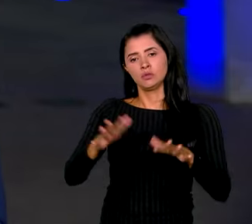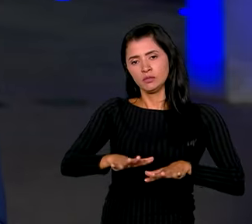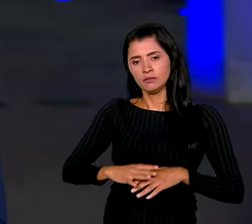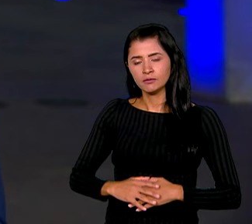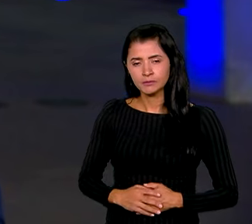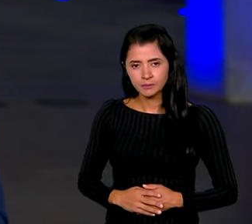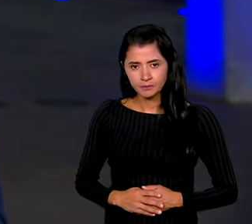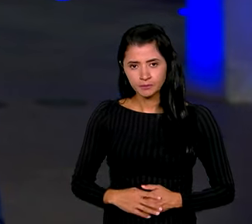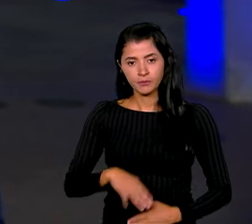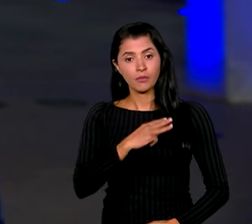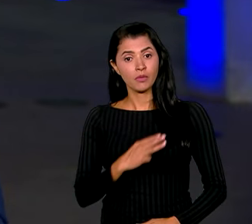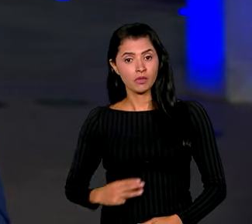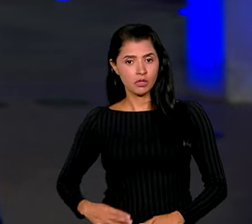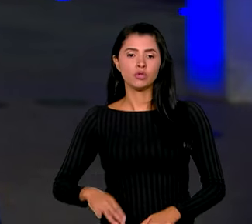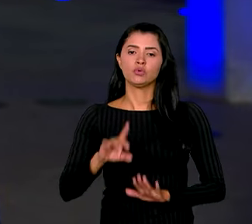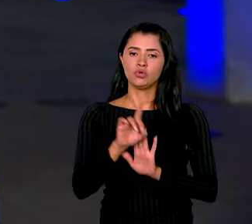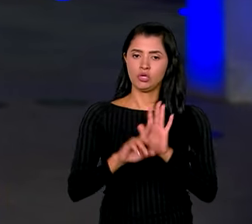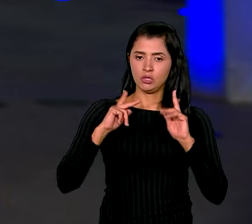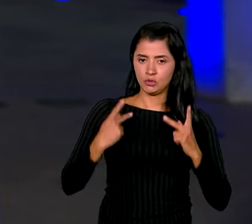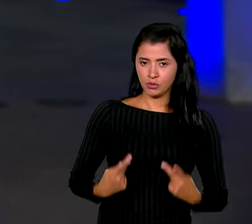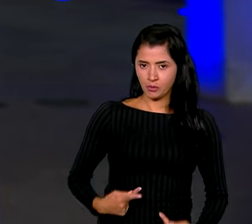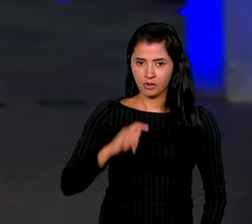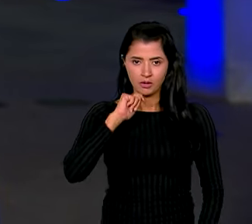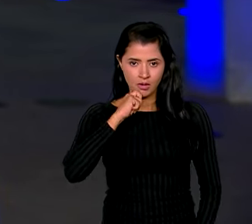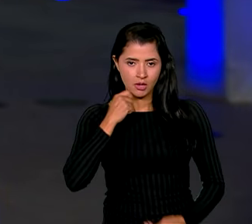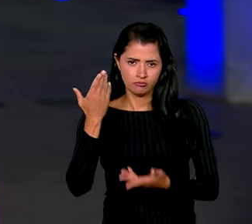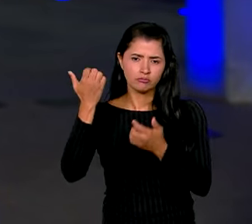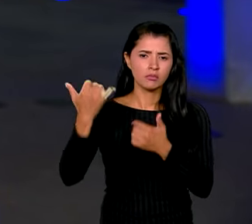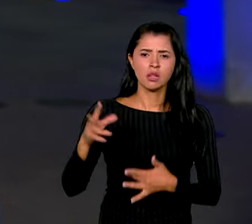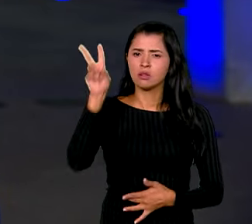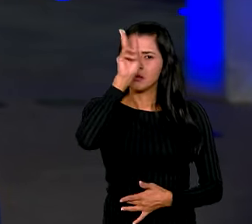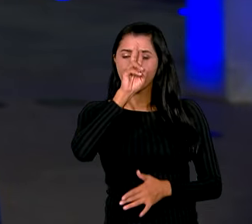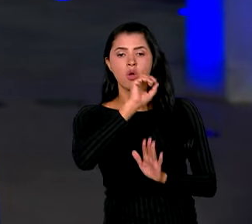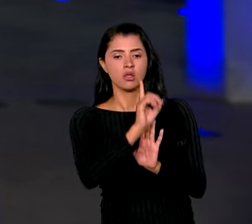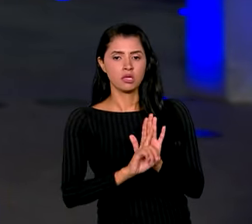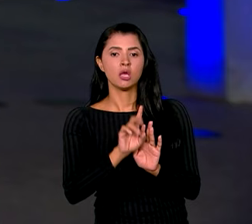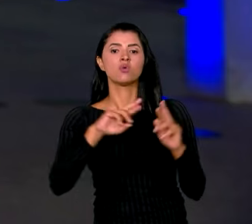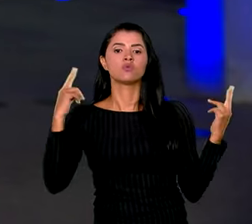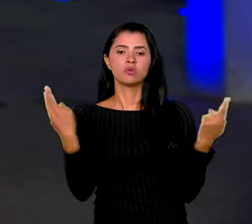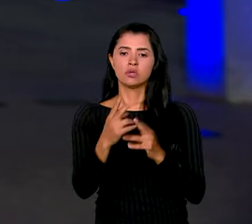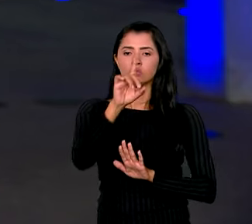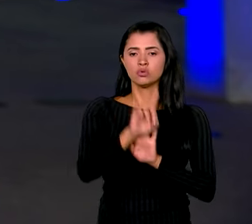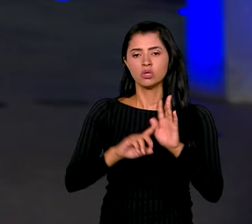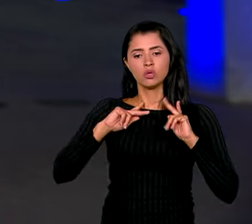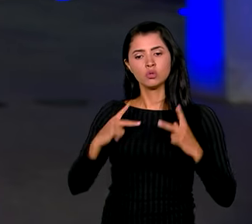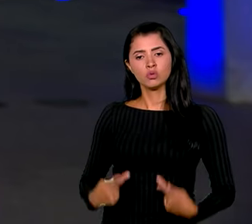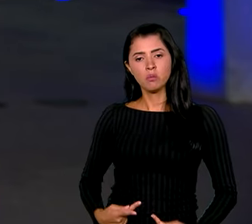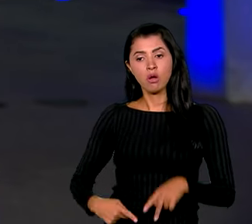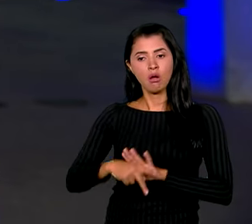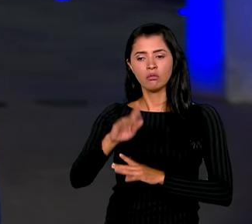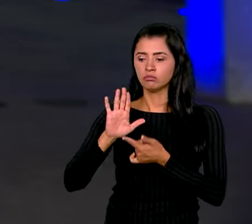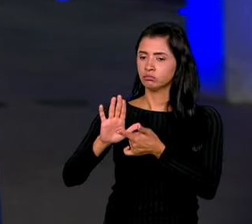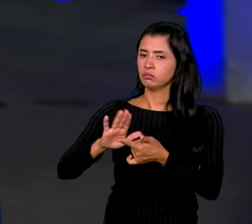O ministro dos Direitos Humanos e da Cidadania, Silvio Almeida, lembrou que a Declaração Universal dos Direitos Humanos é